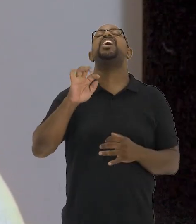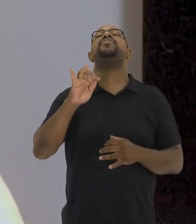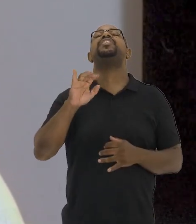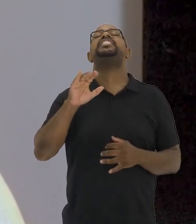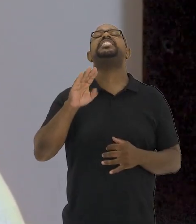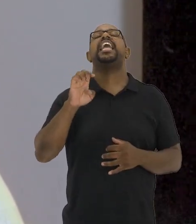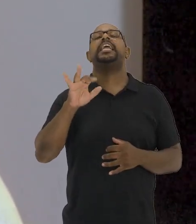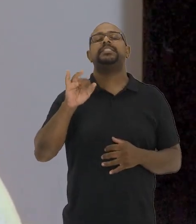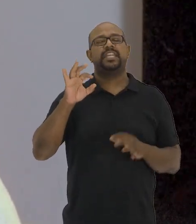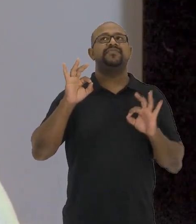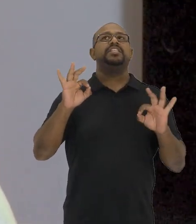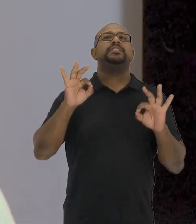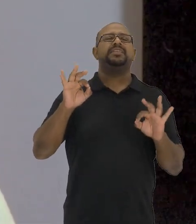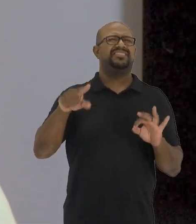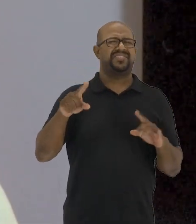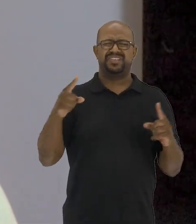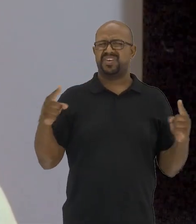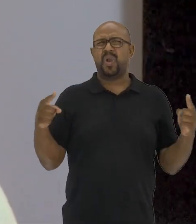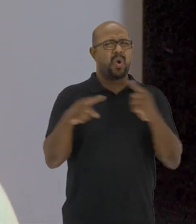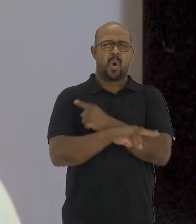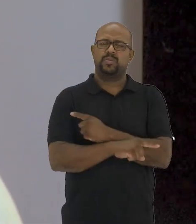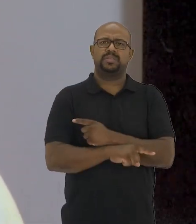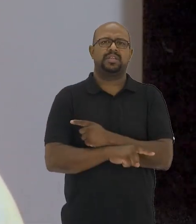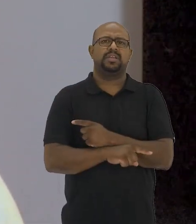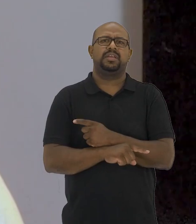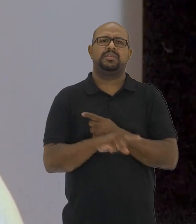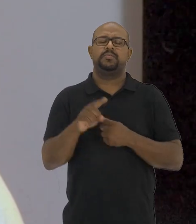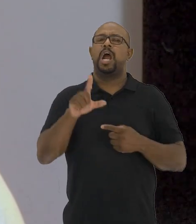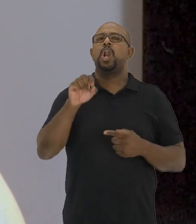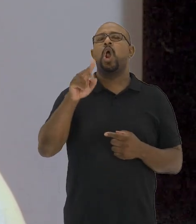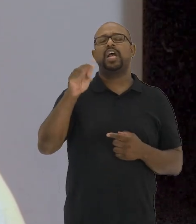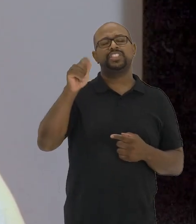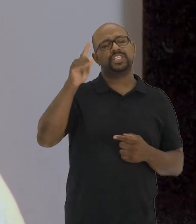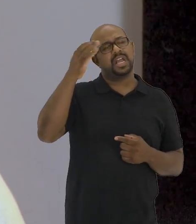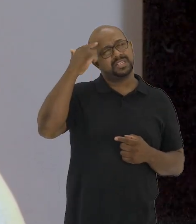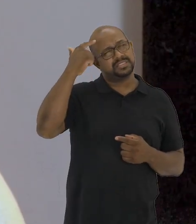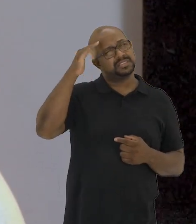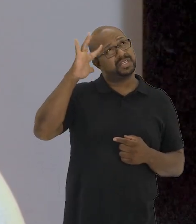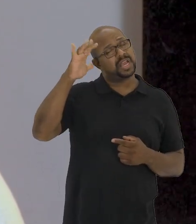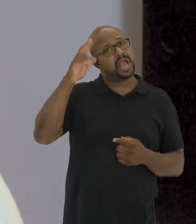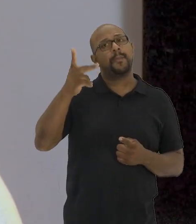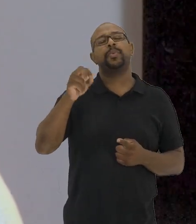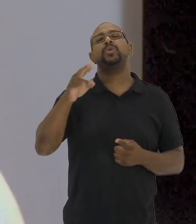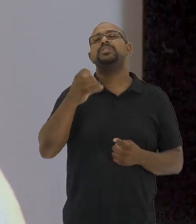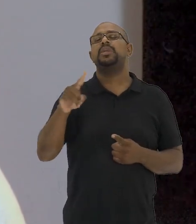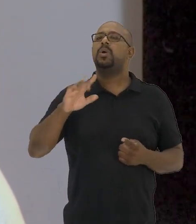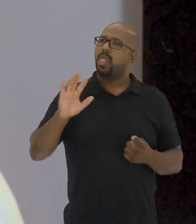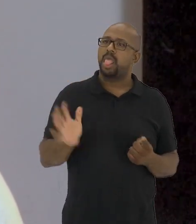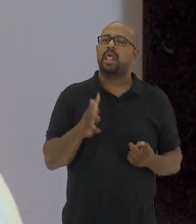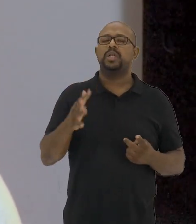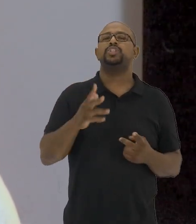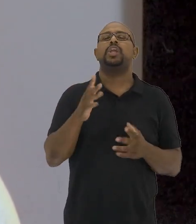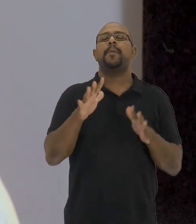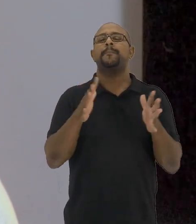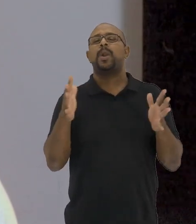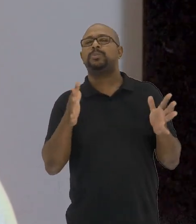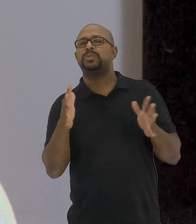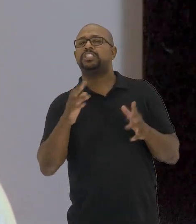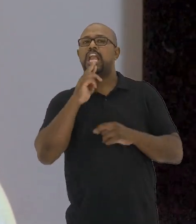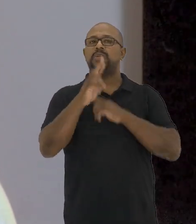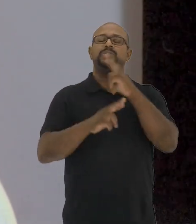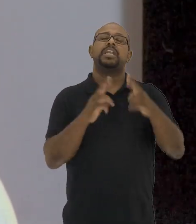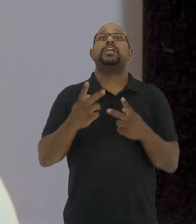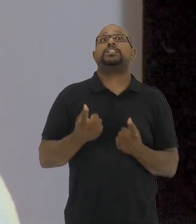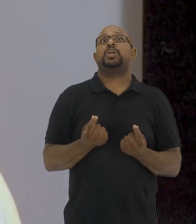cultura de eficiência que opera numa lógica da contramão, numa lógica de produção de similitudes,